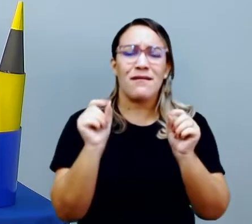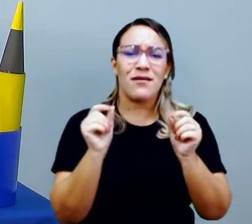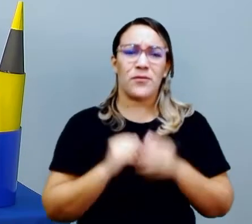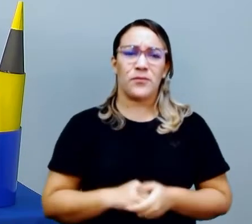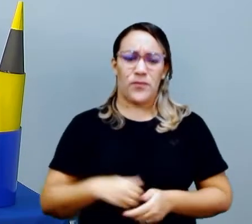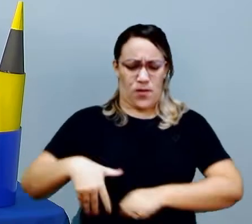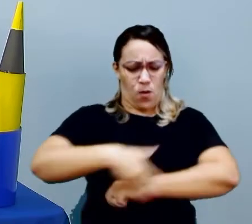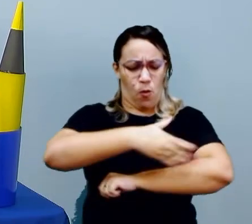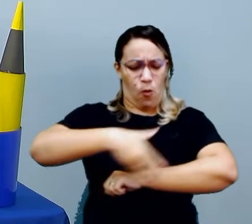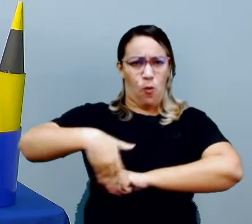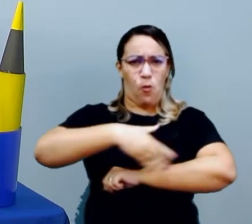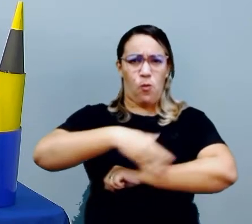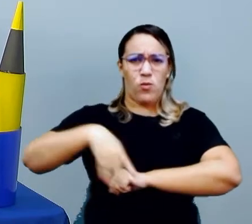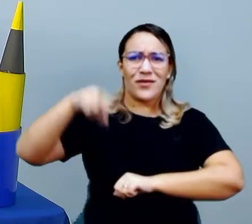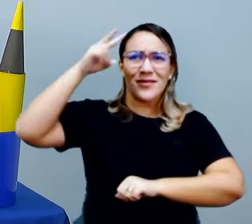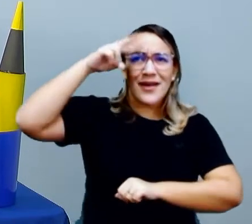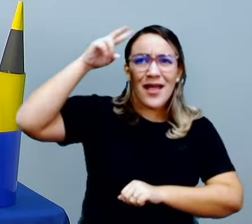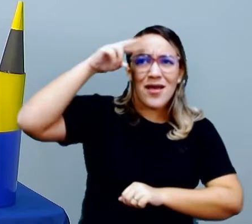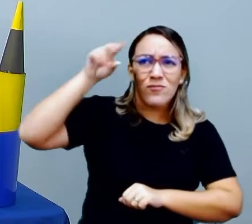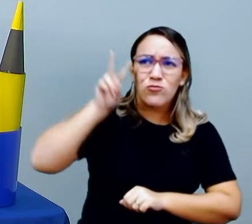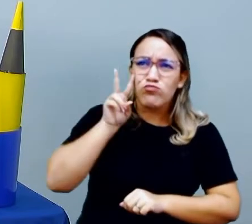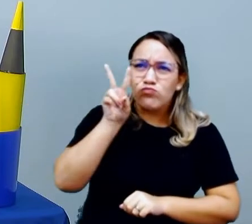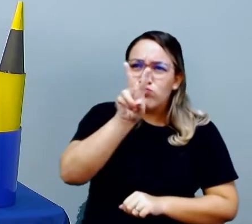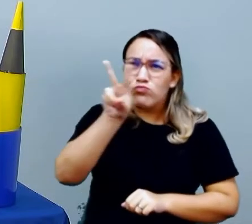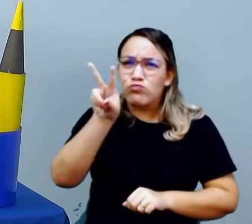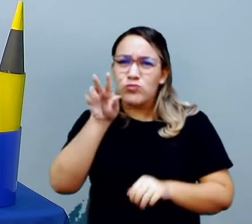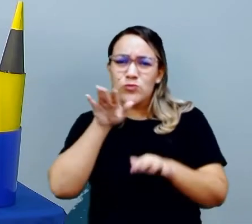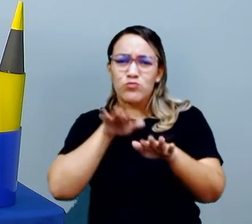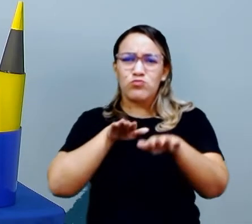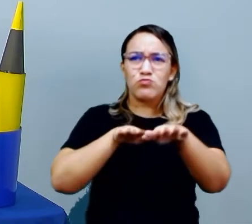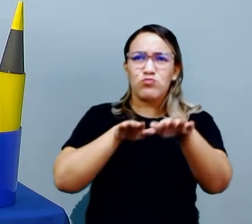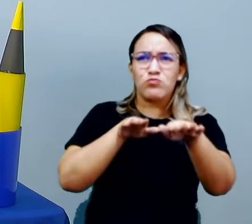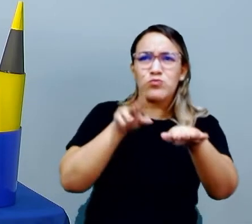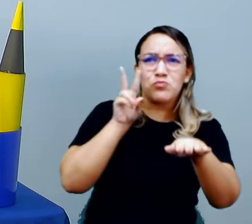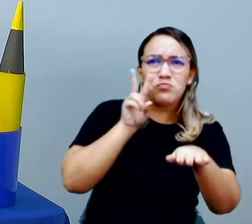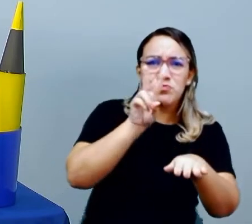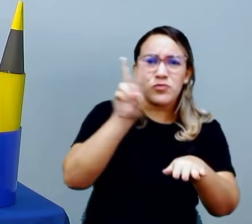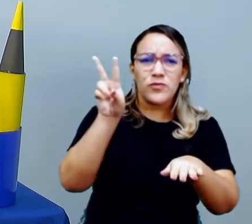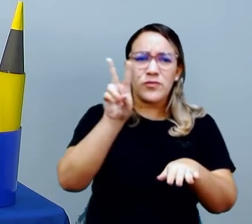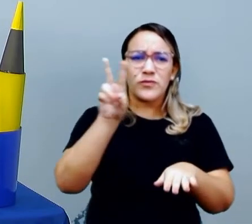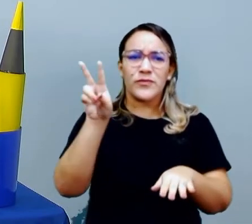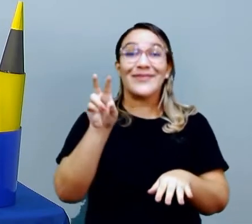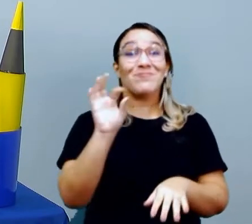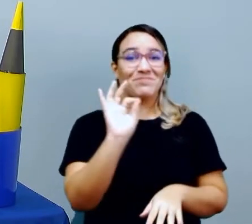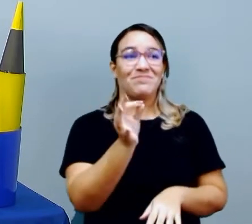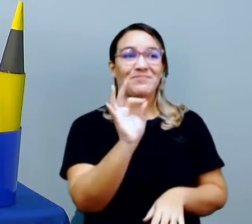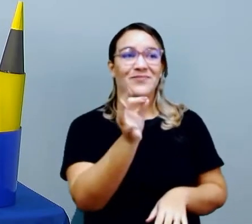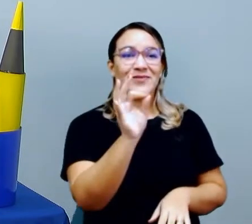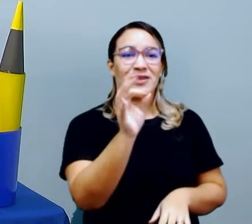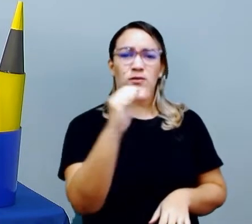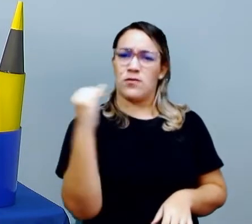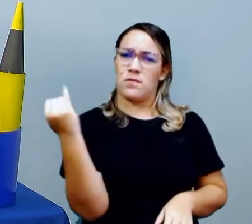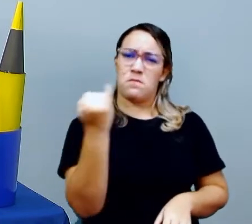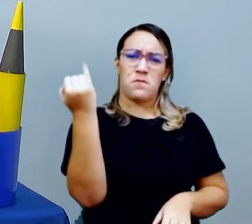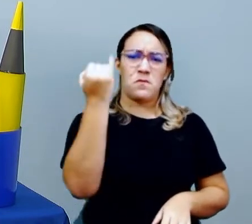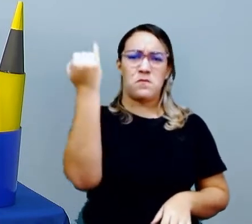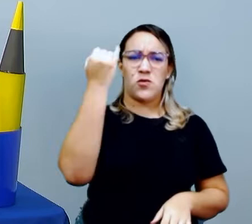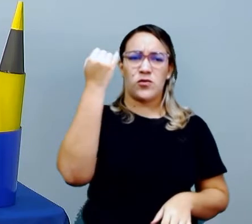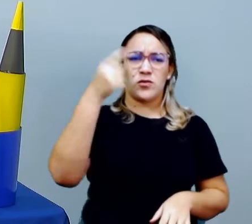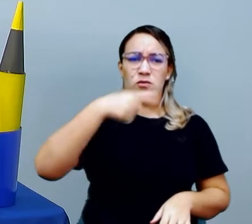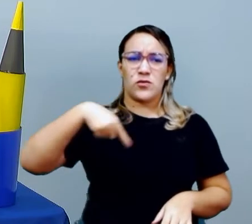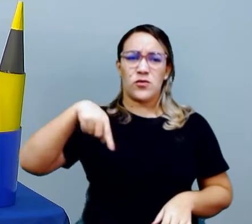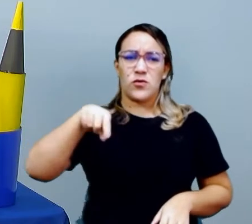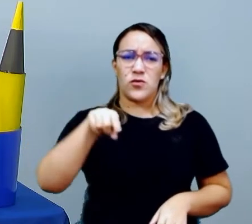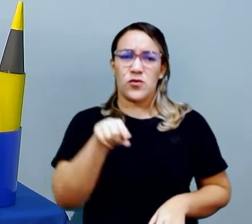ruas, vocês lembram de ter visto algum semáforo assim como este? Pois é, é muito importante nós